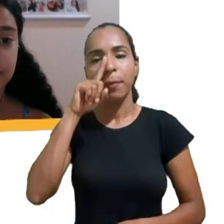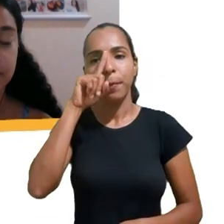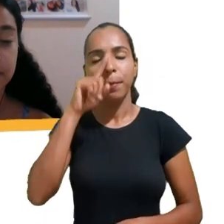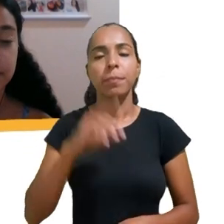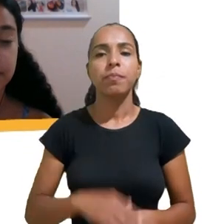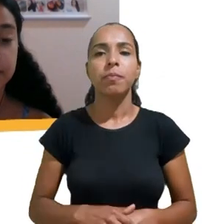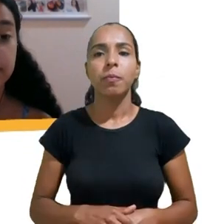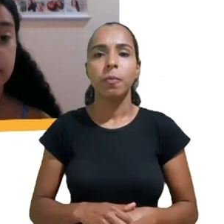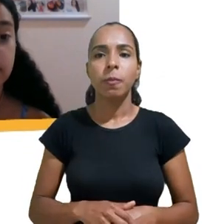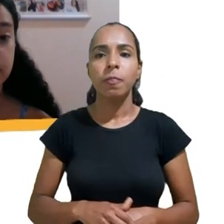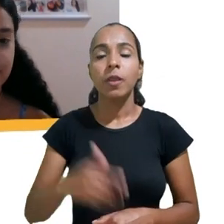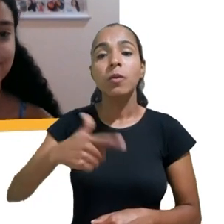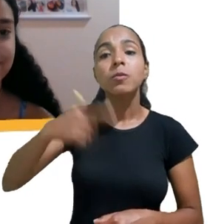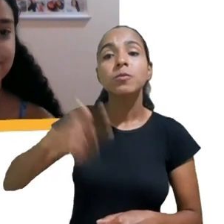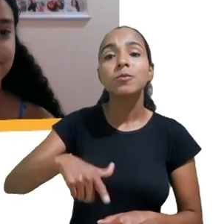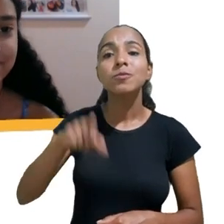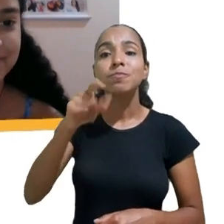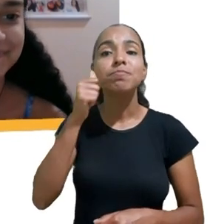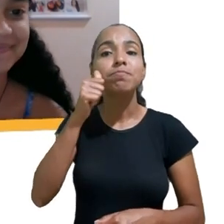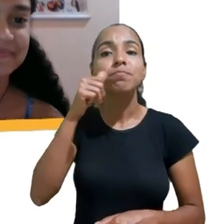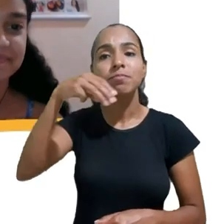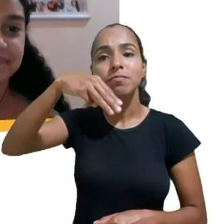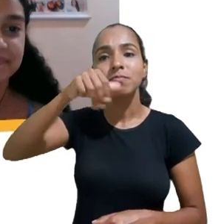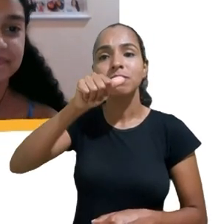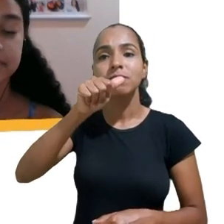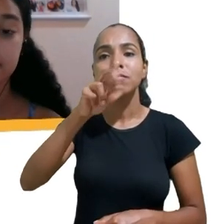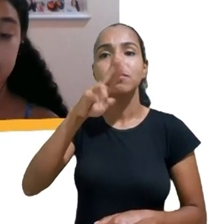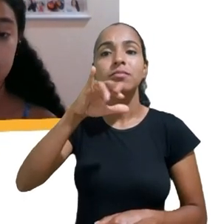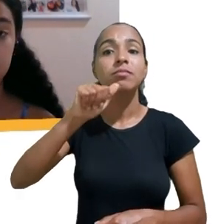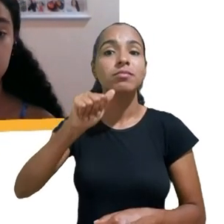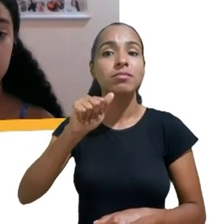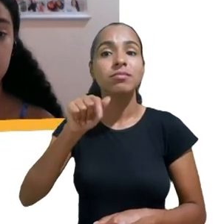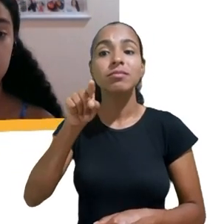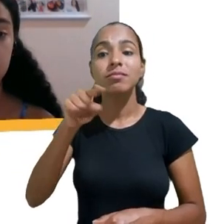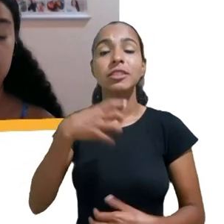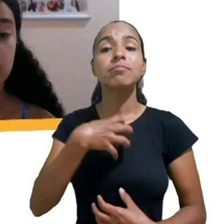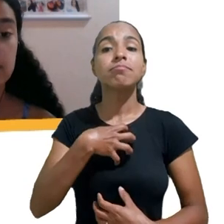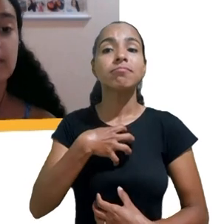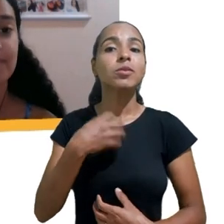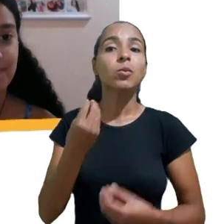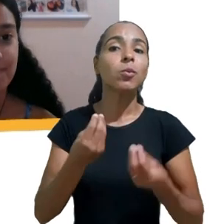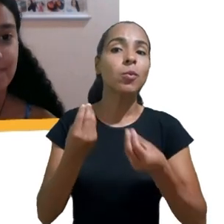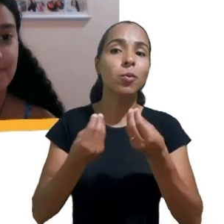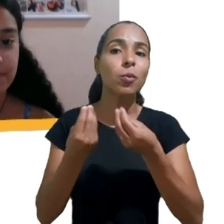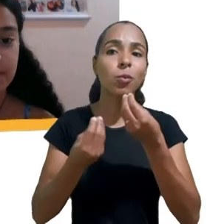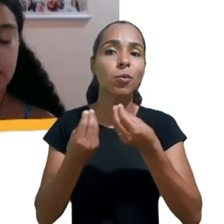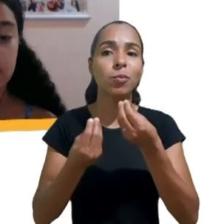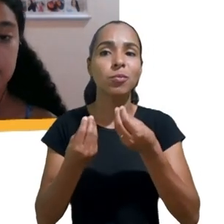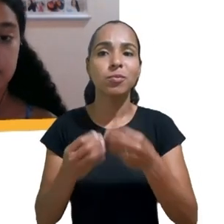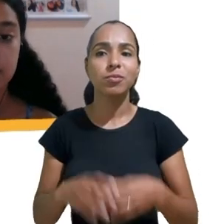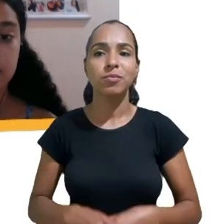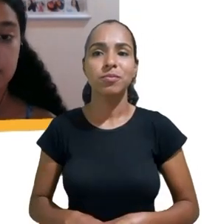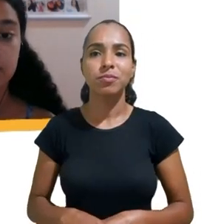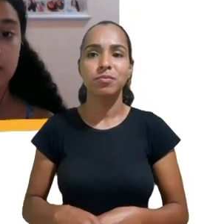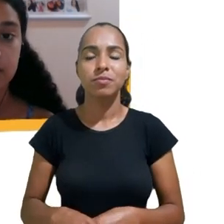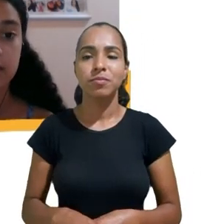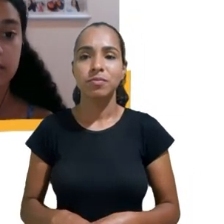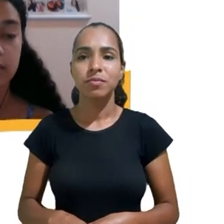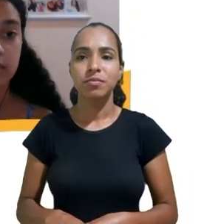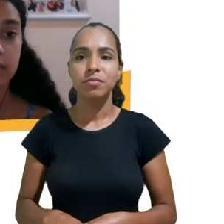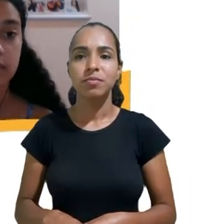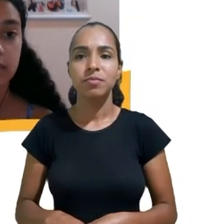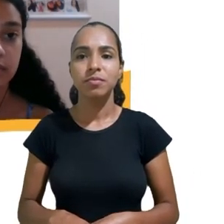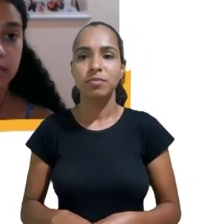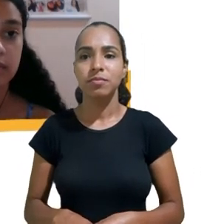sente isso, como que ela recebe tudo isso no dia a dia dela, né, Maria Clara? Como que você, por exemplo, os